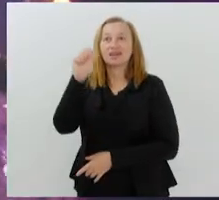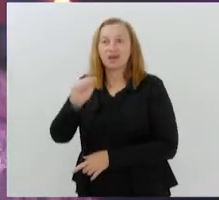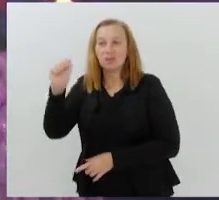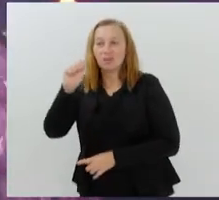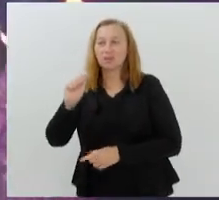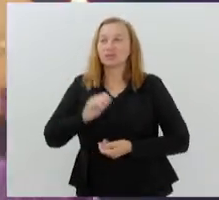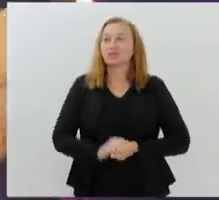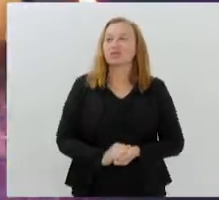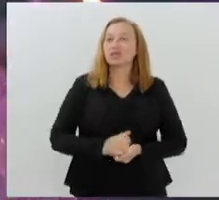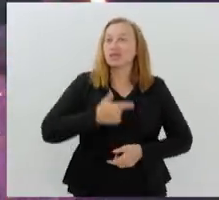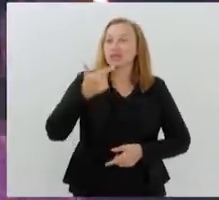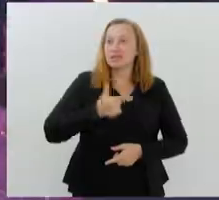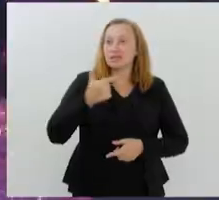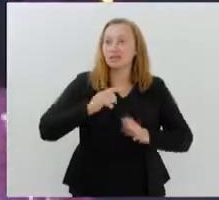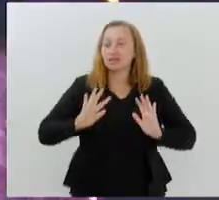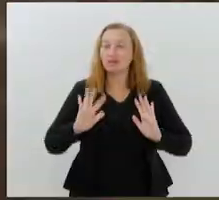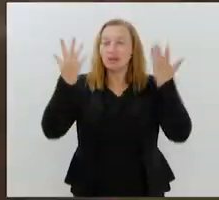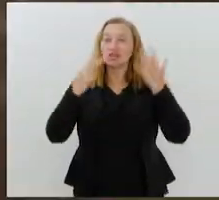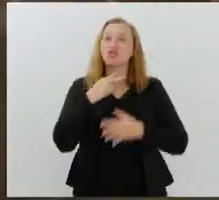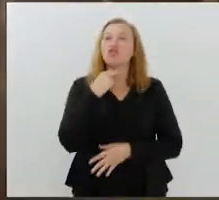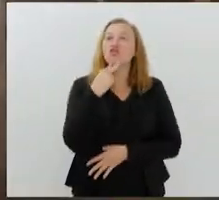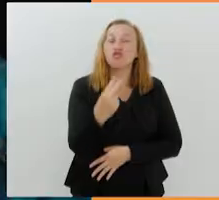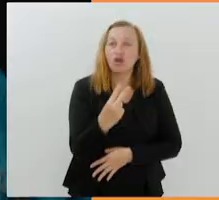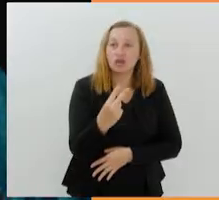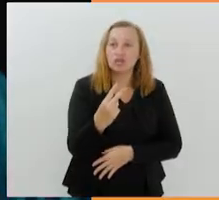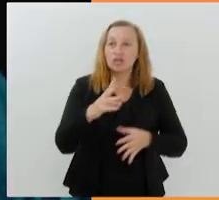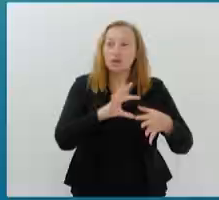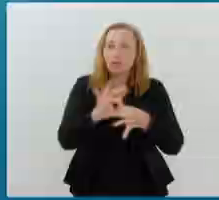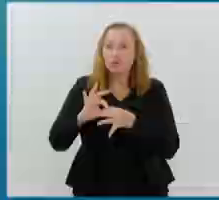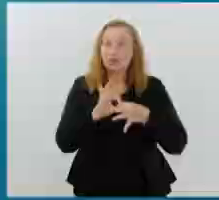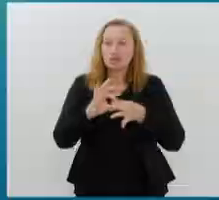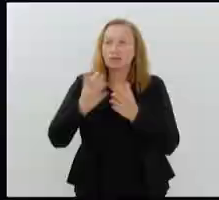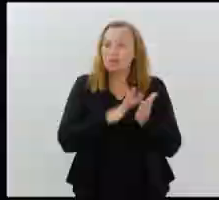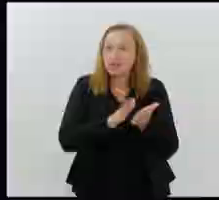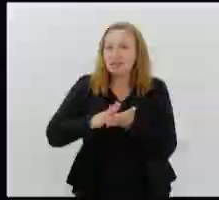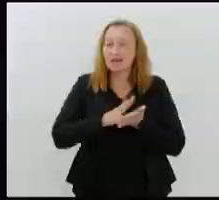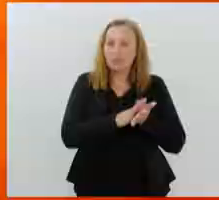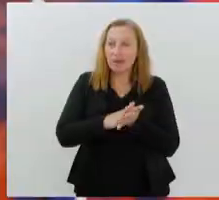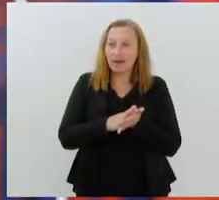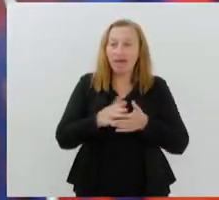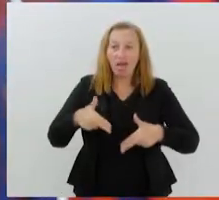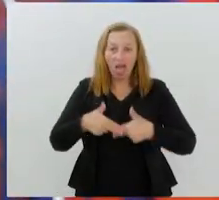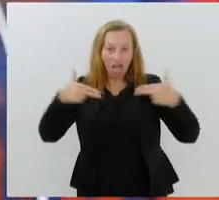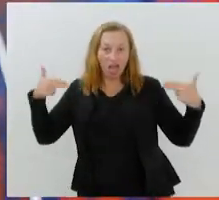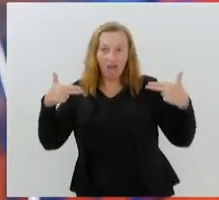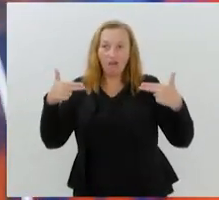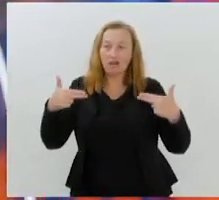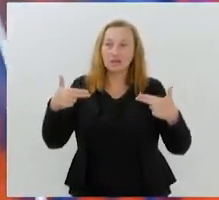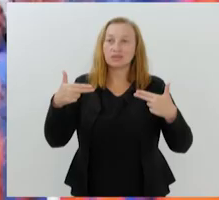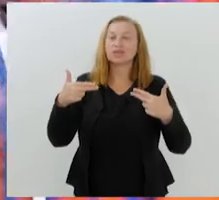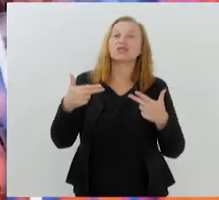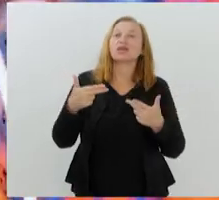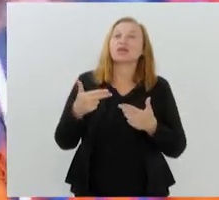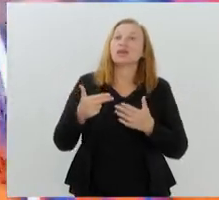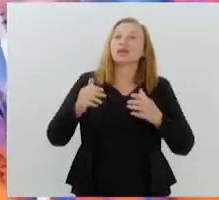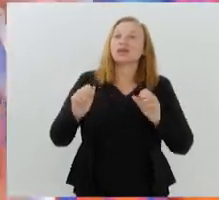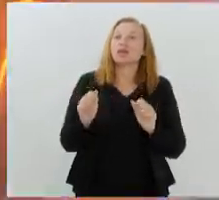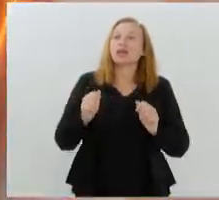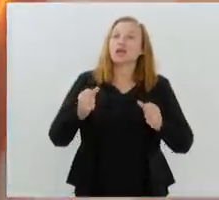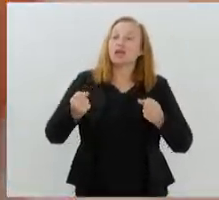Segunda edição do Festival Vozes, une samba, rap e música eletrônica no lado externo do Museu do Amanhã.